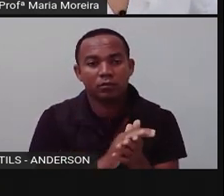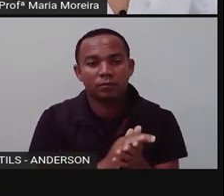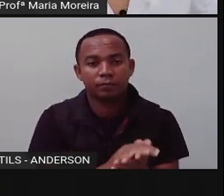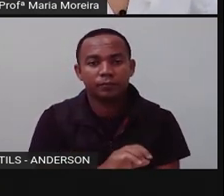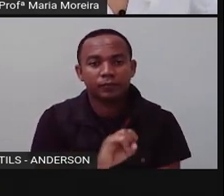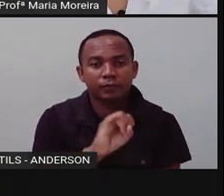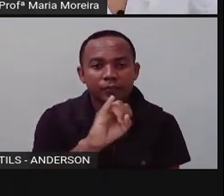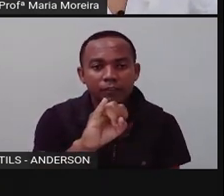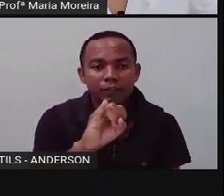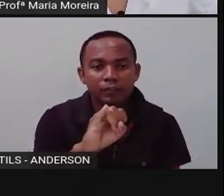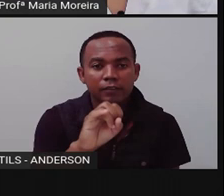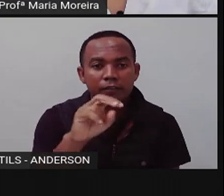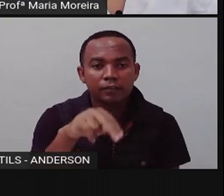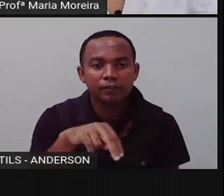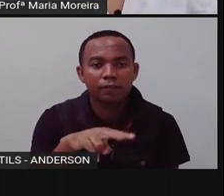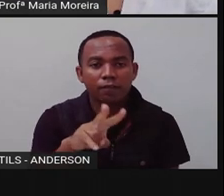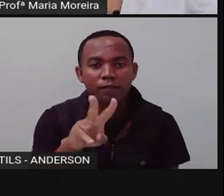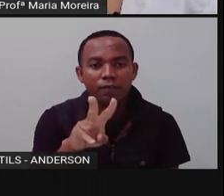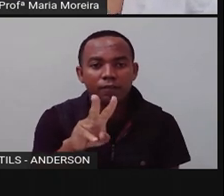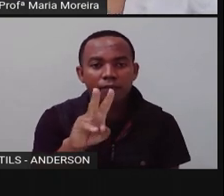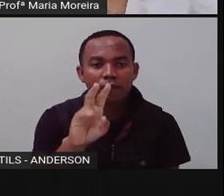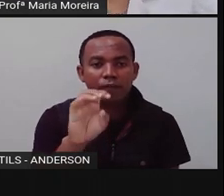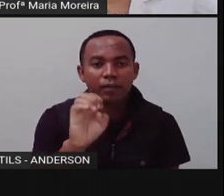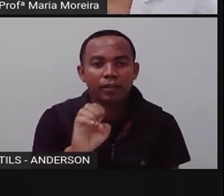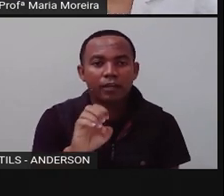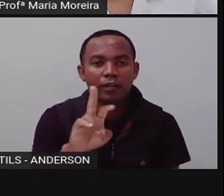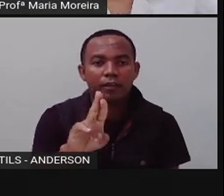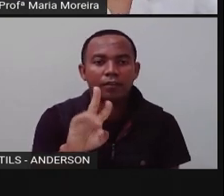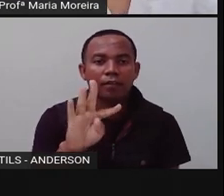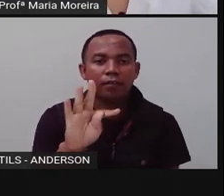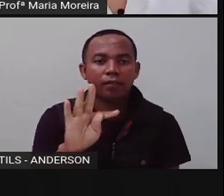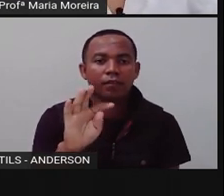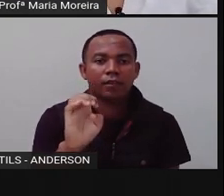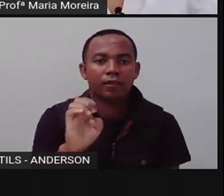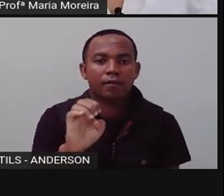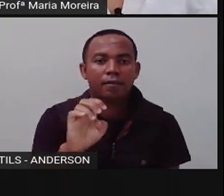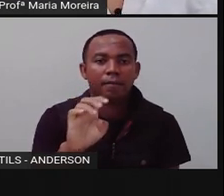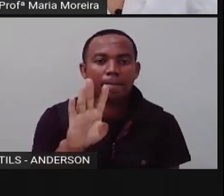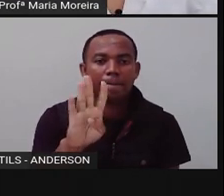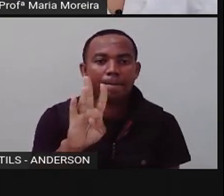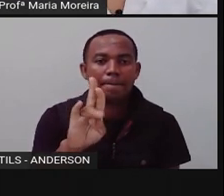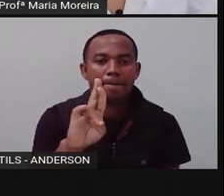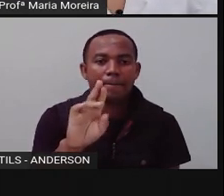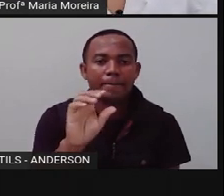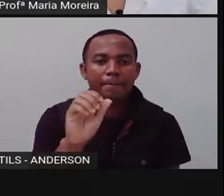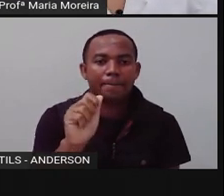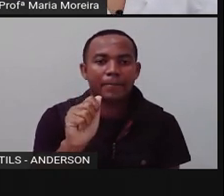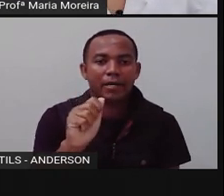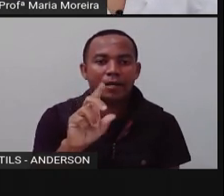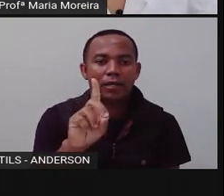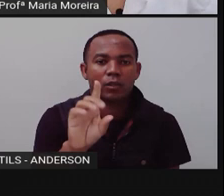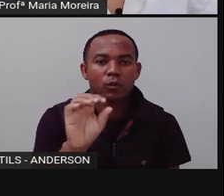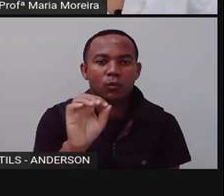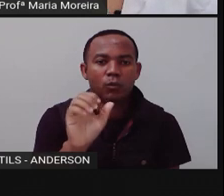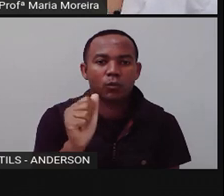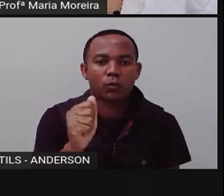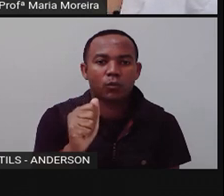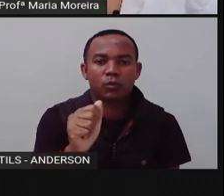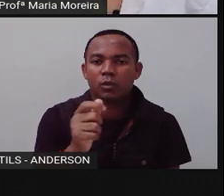invertebrados, tá? Eles não possuem uma coluna vertebral, ou seja, não possuem ossos, né?